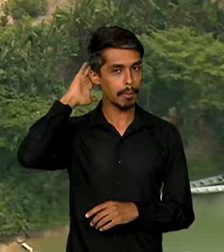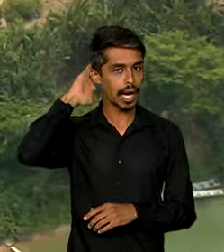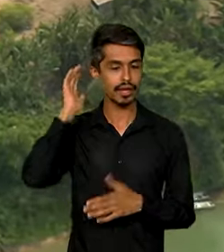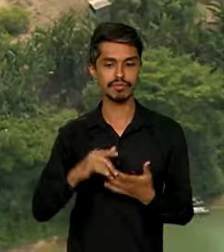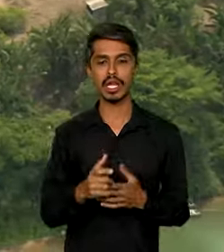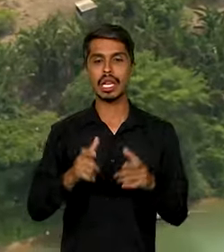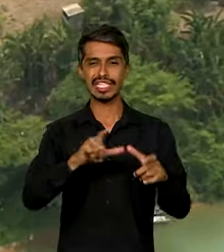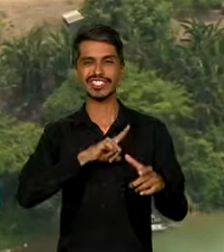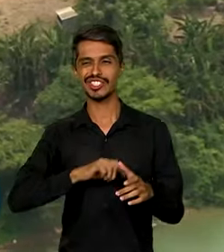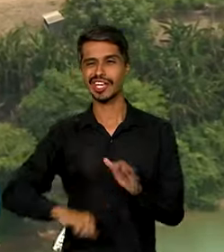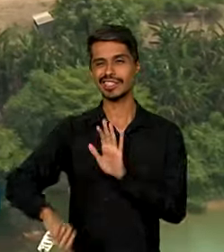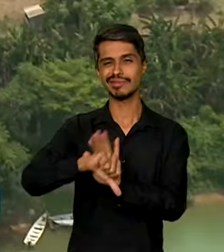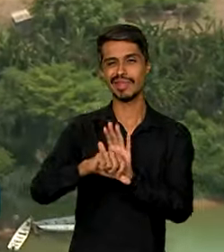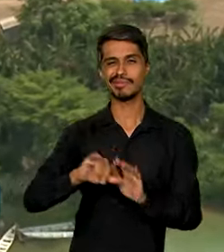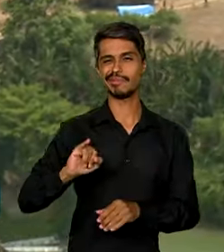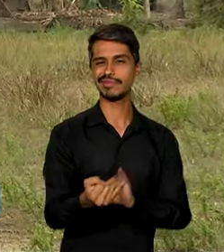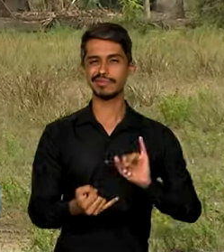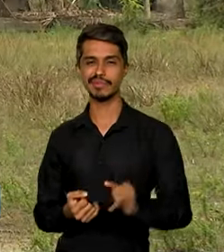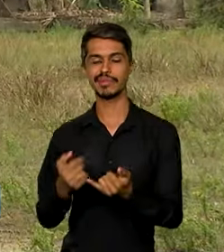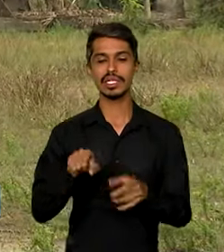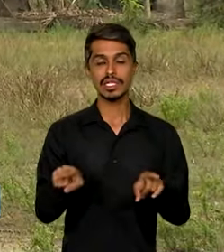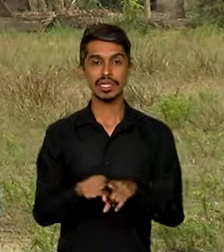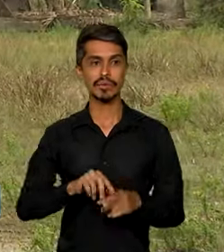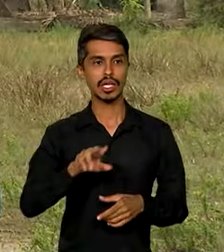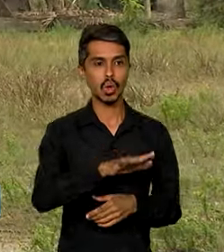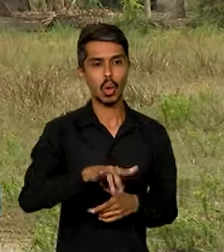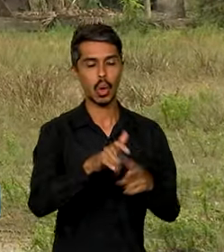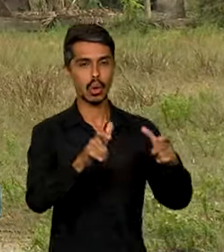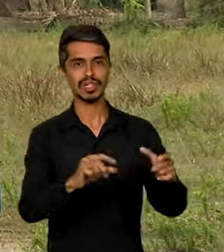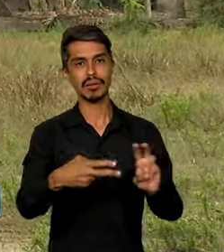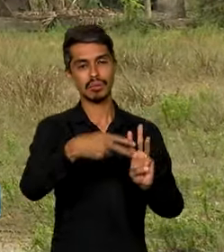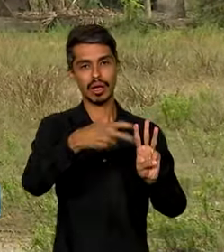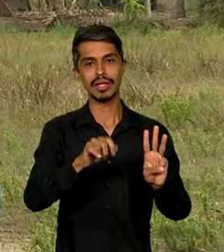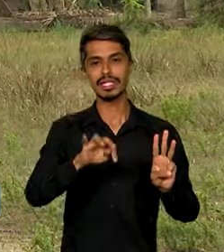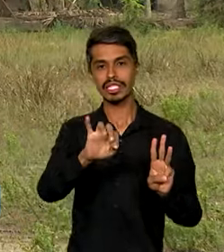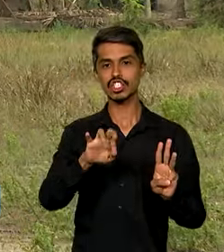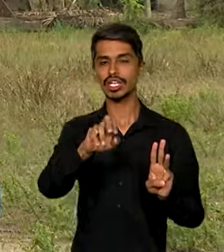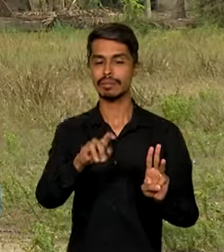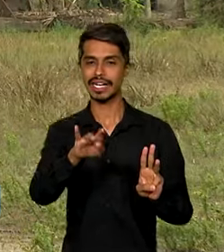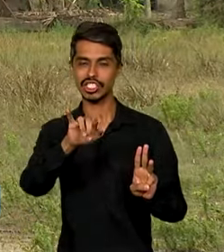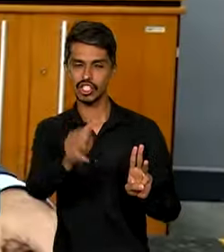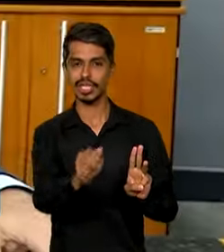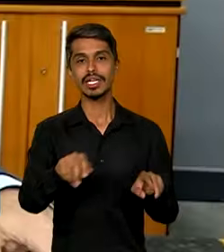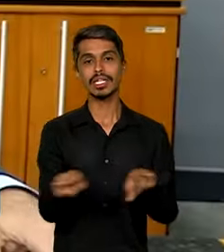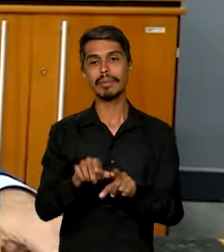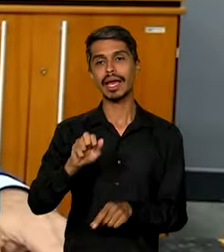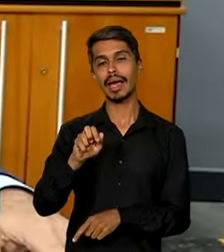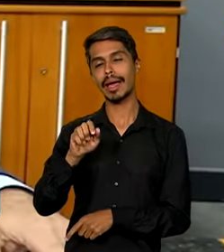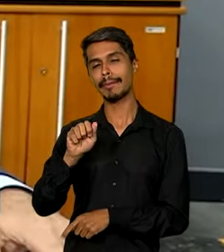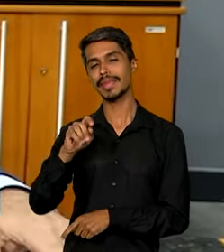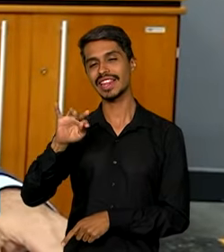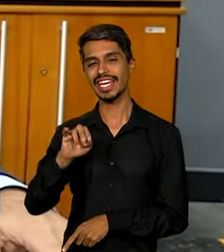vantagens ilícitas e fazia exploração econômica ilegal do território indígena Trincheira, Bacajá e Apterewa. A Polícia